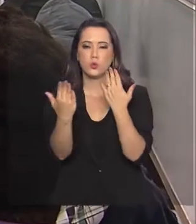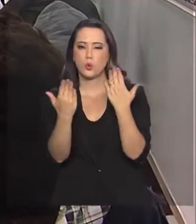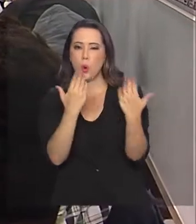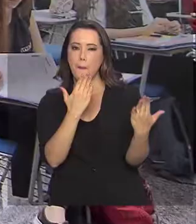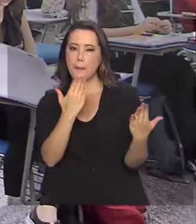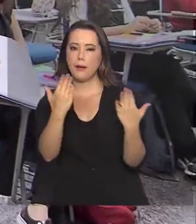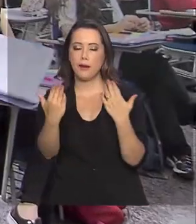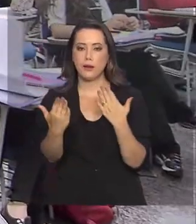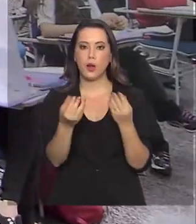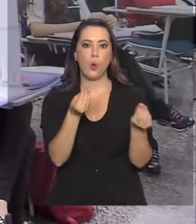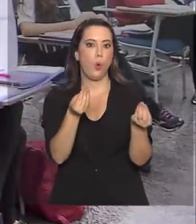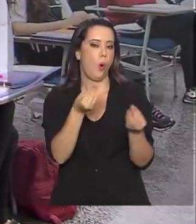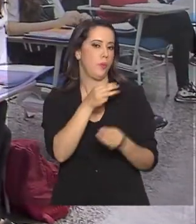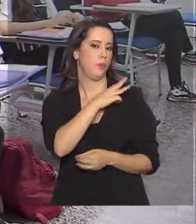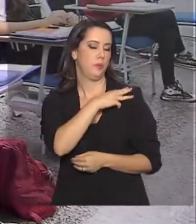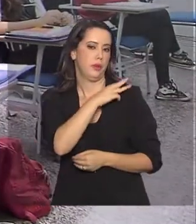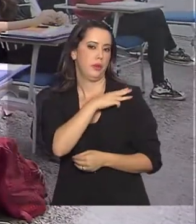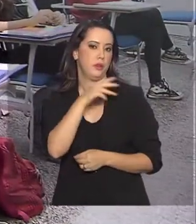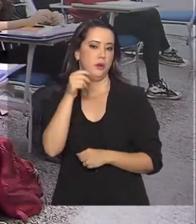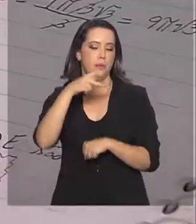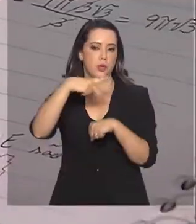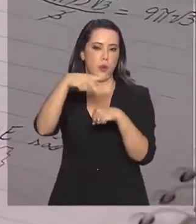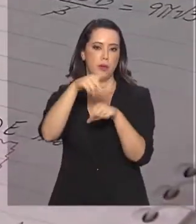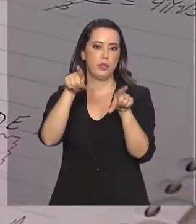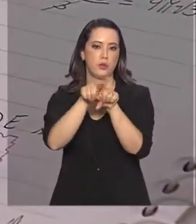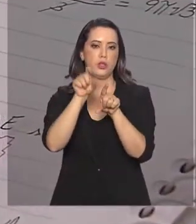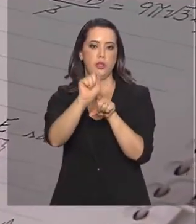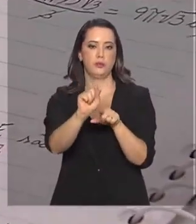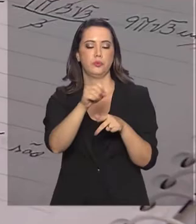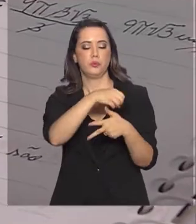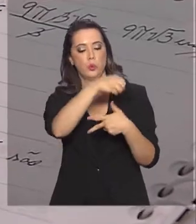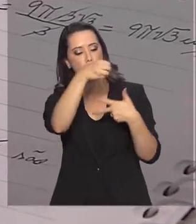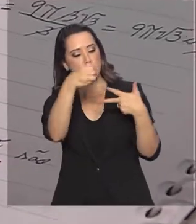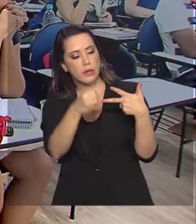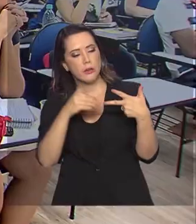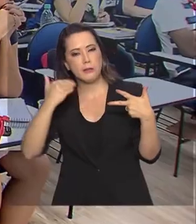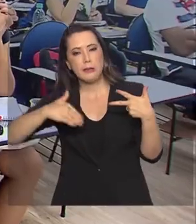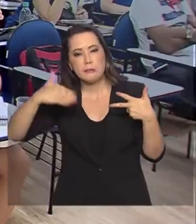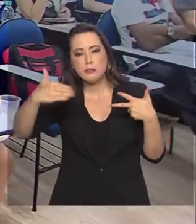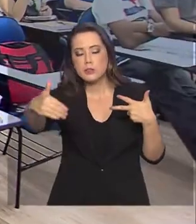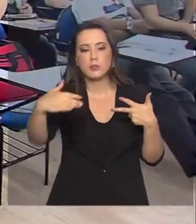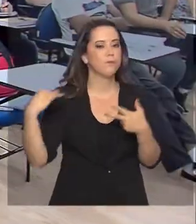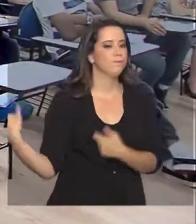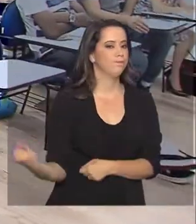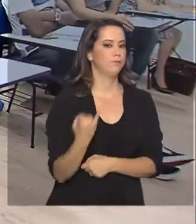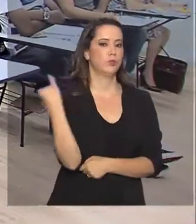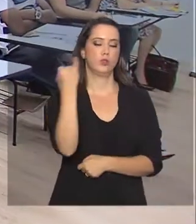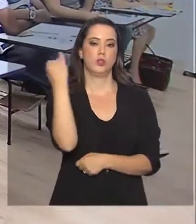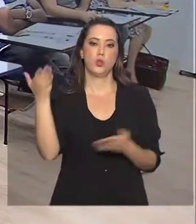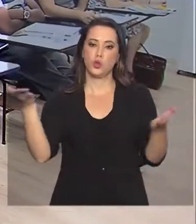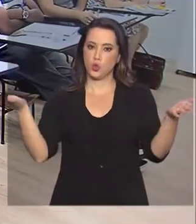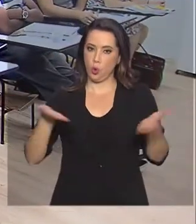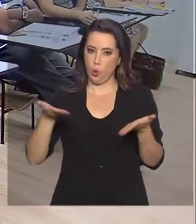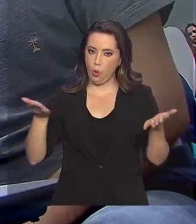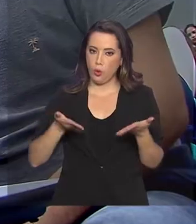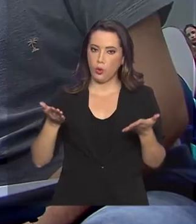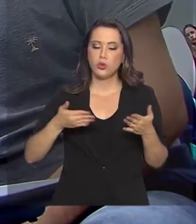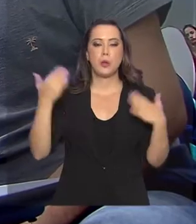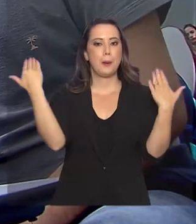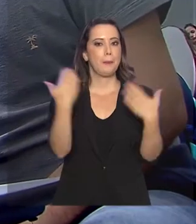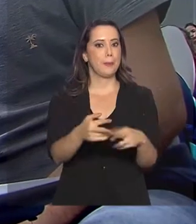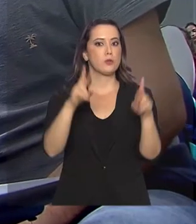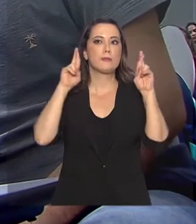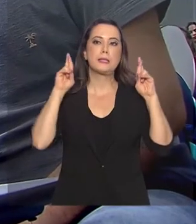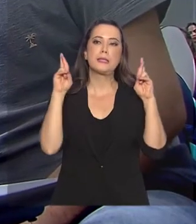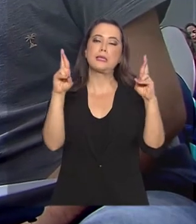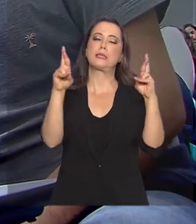qualidade do ensino médio no país, o Exame Nacional do Ensino Médio cresceu em importância e hoje em dia é a prova mais esperada